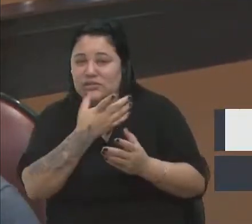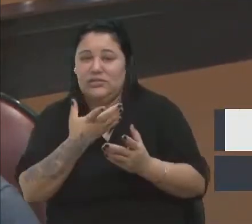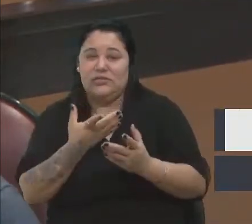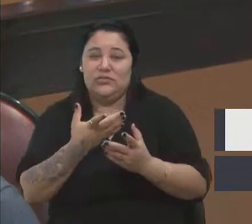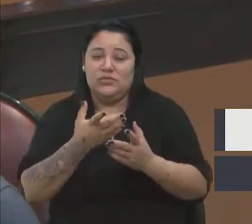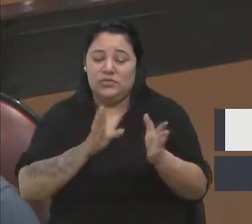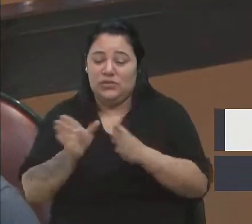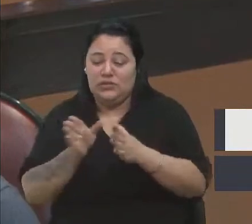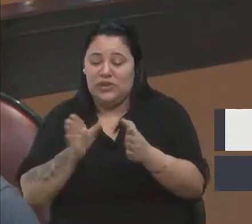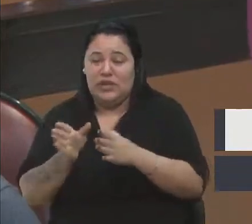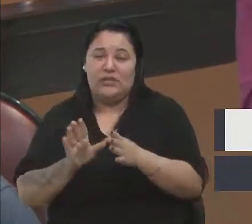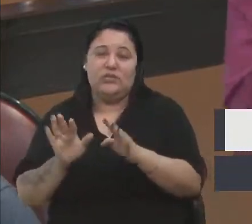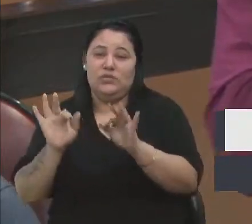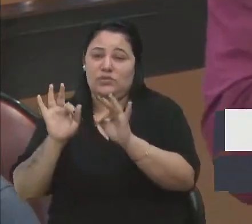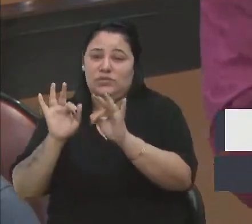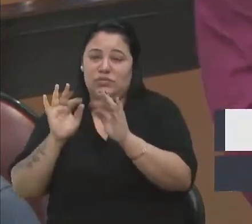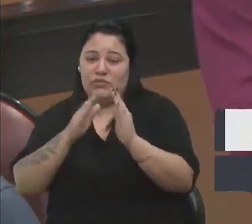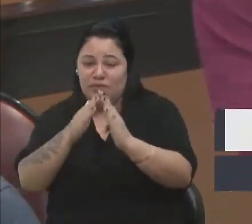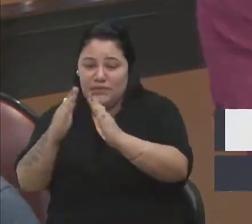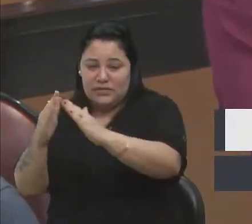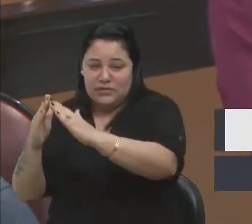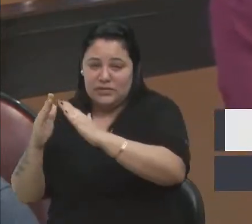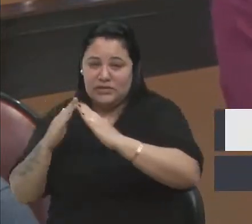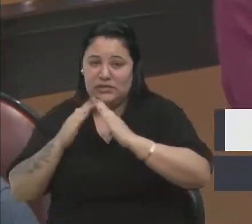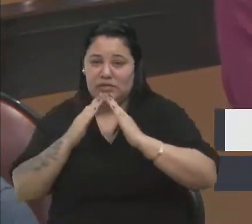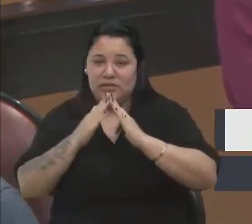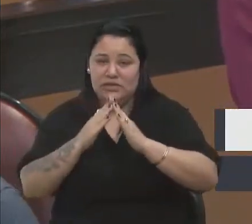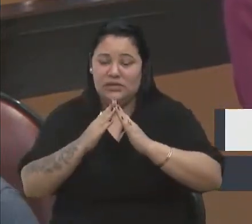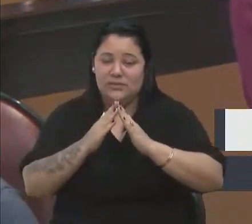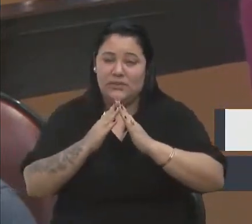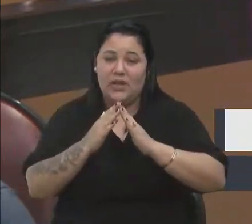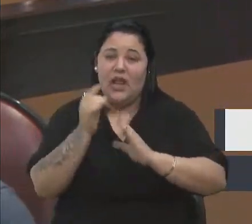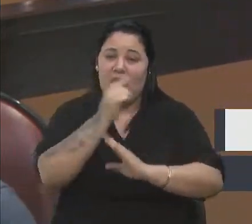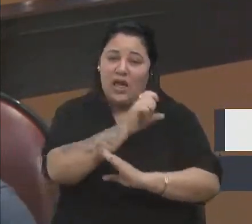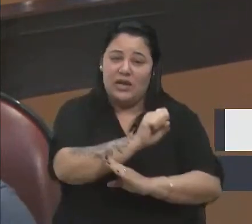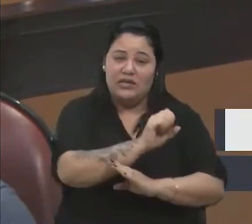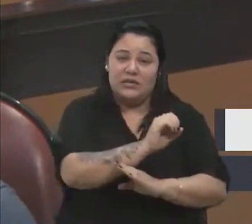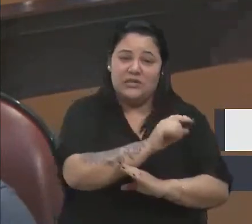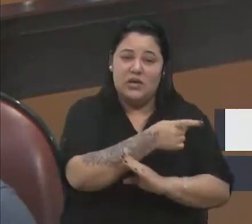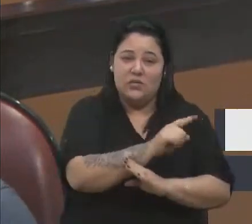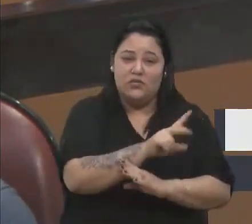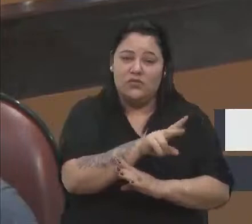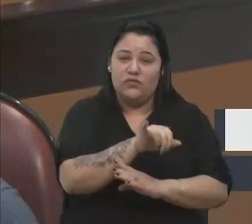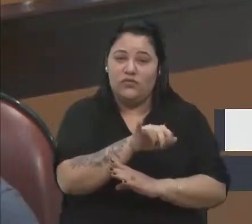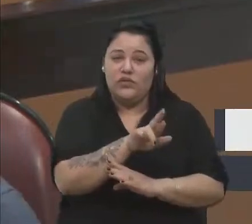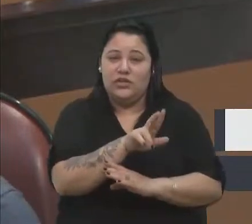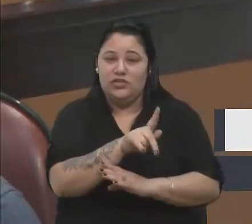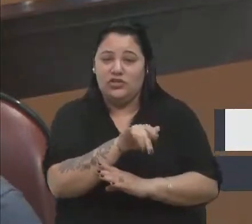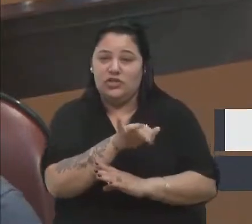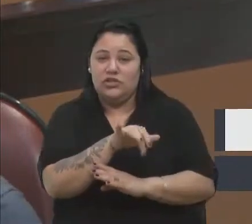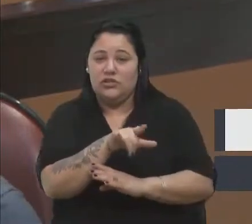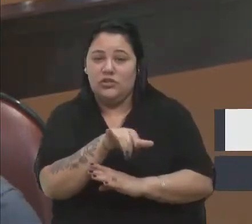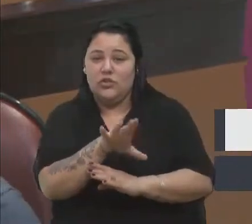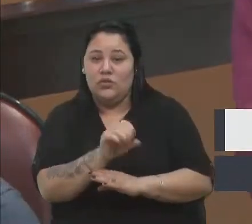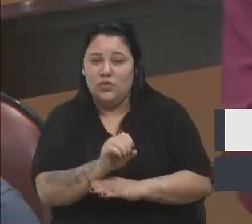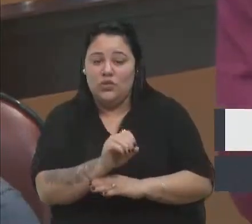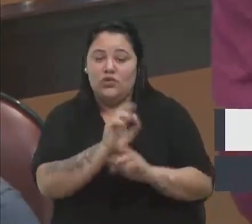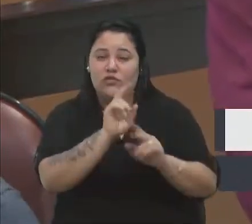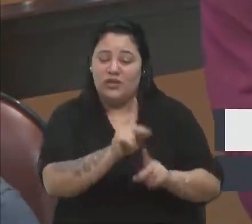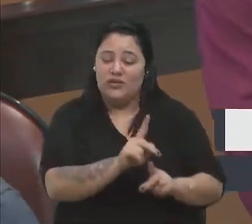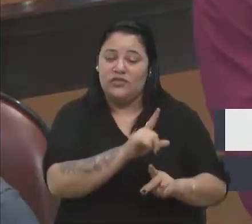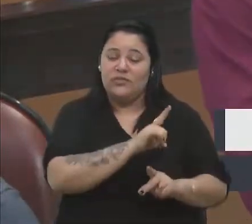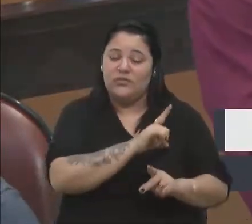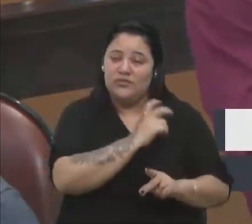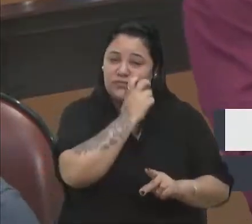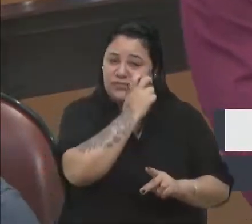questão da vizinhança. Lá em São Virgílio não foi diferente, foi vergonhoso. Mas o mais importante de tudo, sim, vai